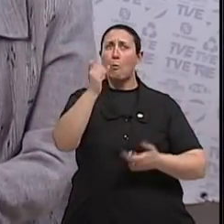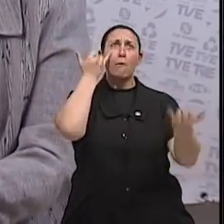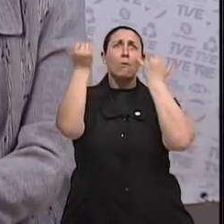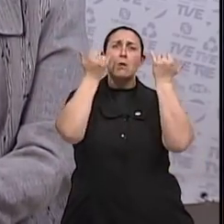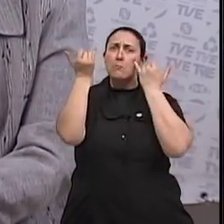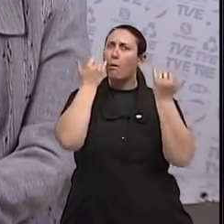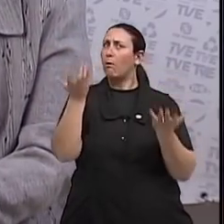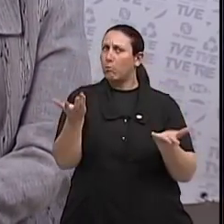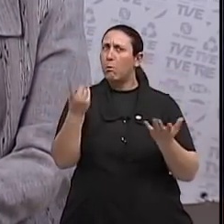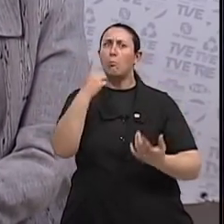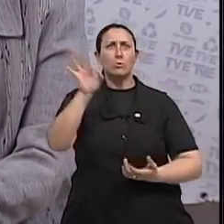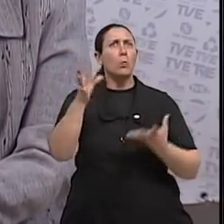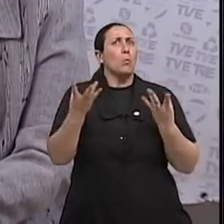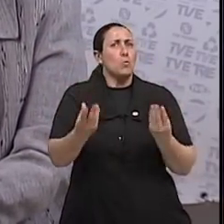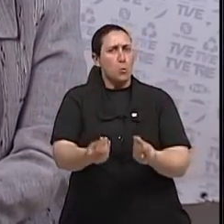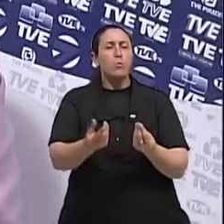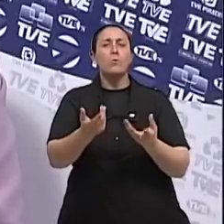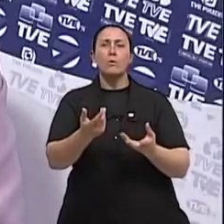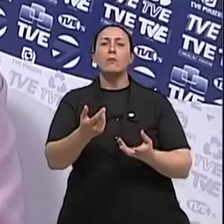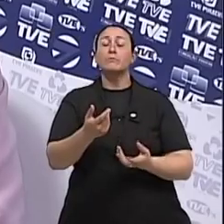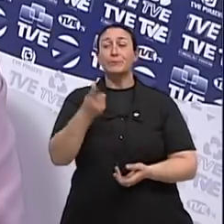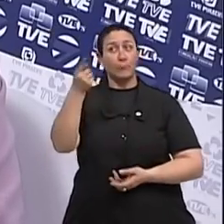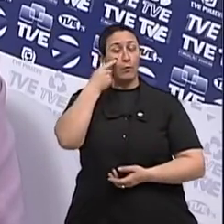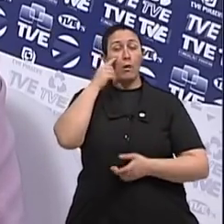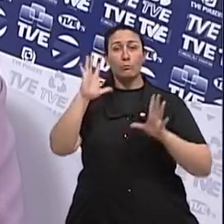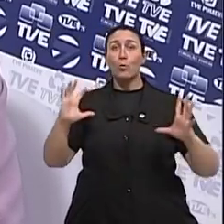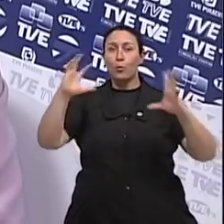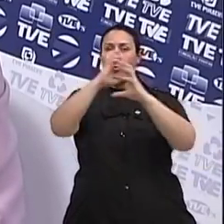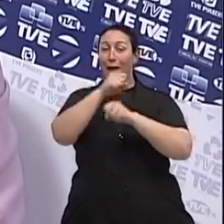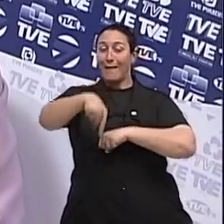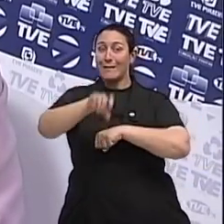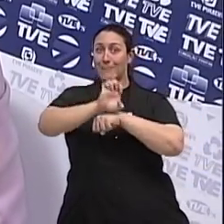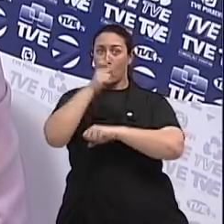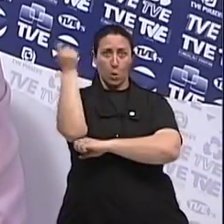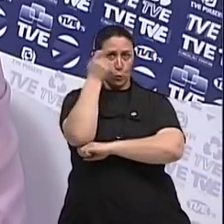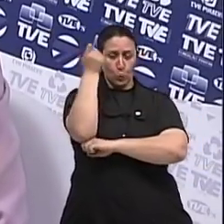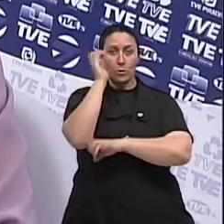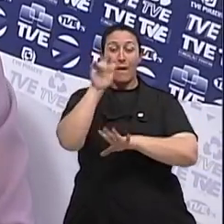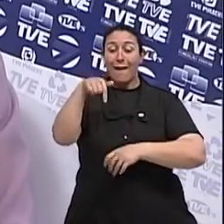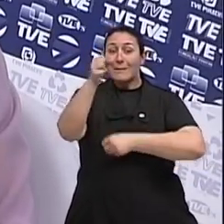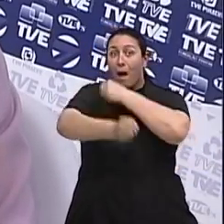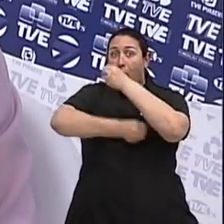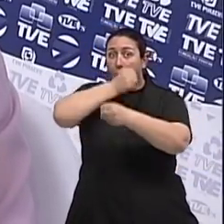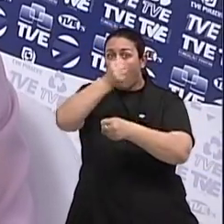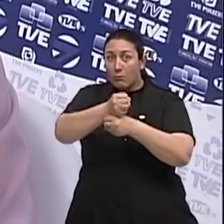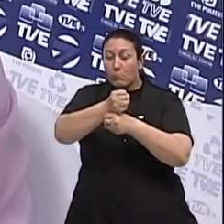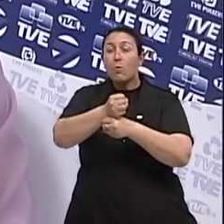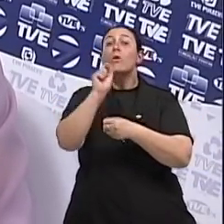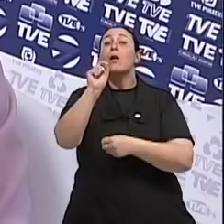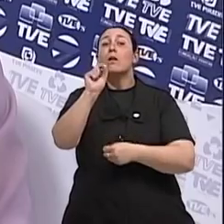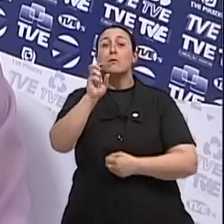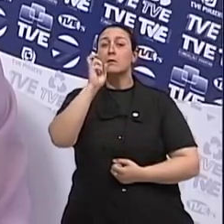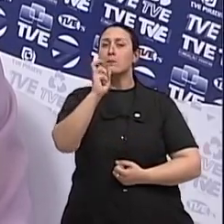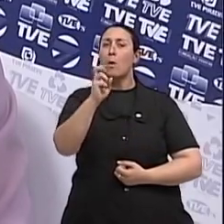que o homem estava livre desse tipo de doença, não. Se nós fazemos uma conta aqui no Rio Grande do Sul que, neste ano, serão 5 mil novos